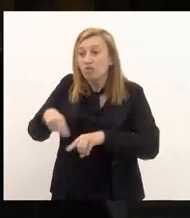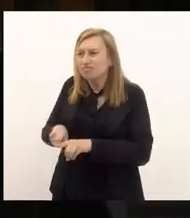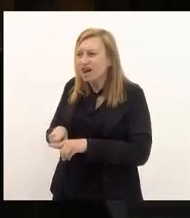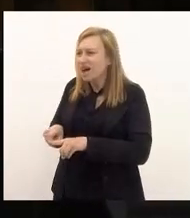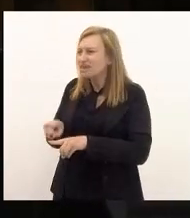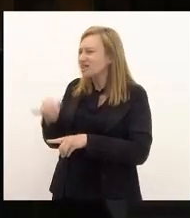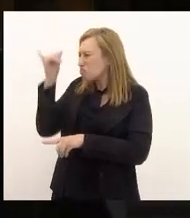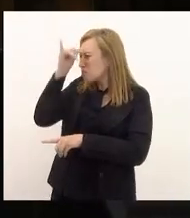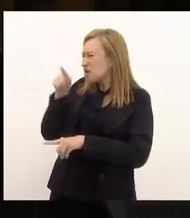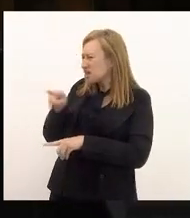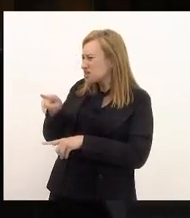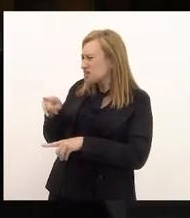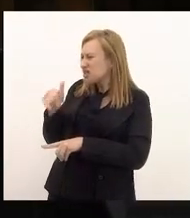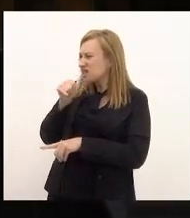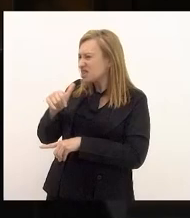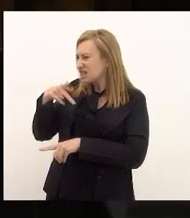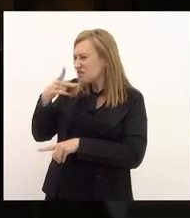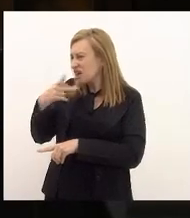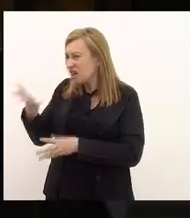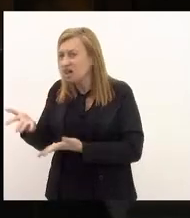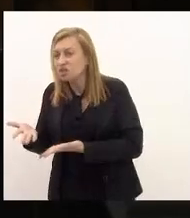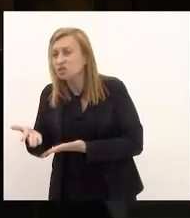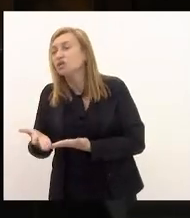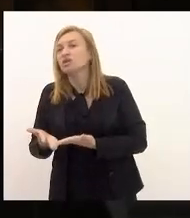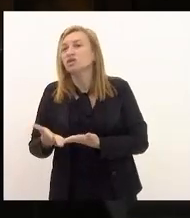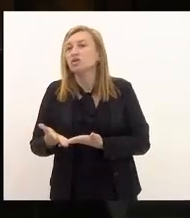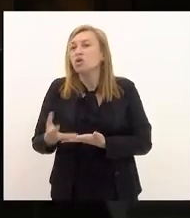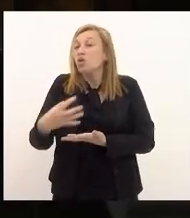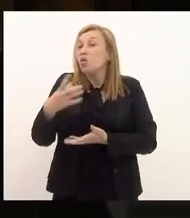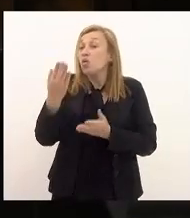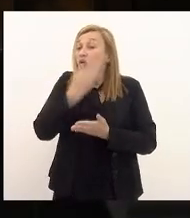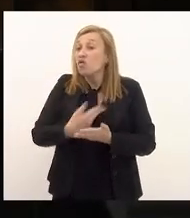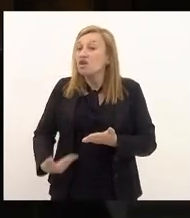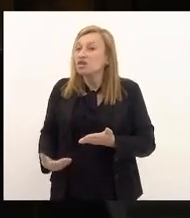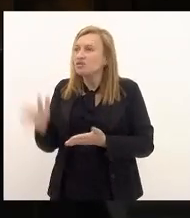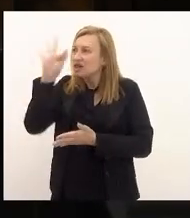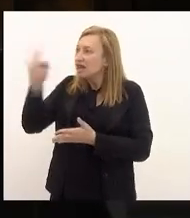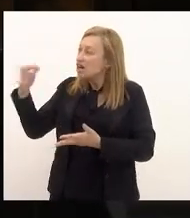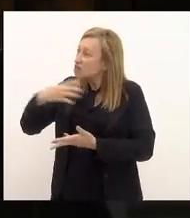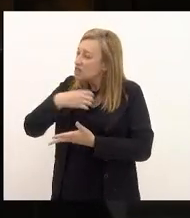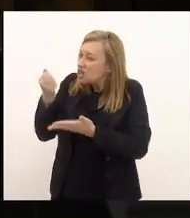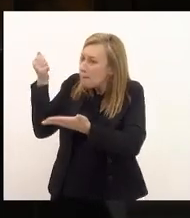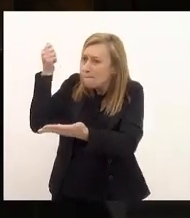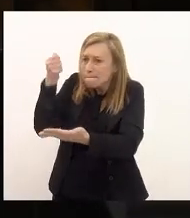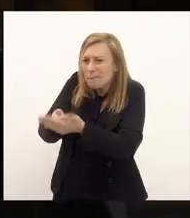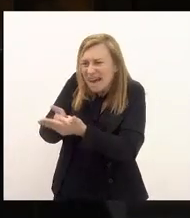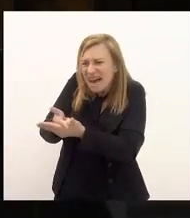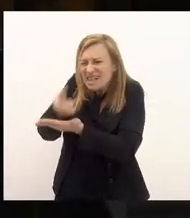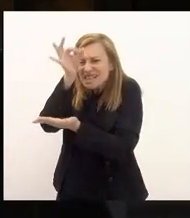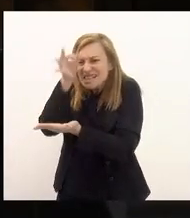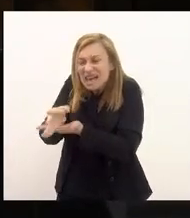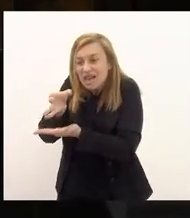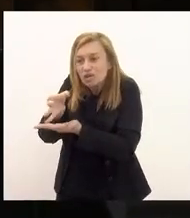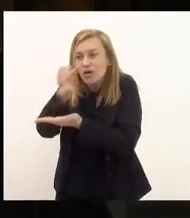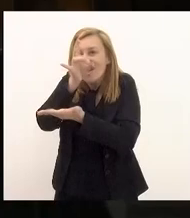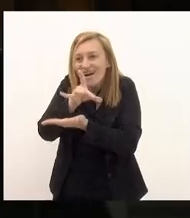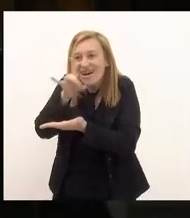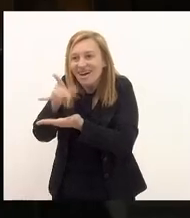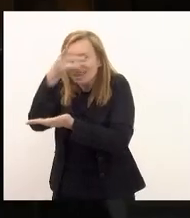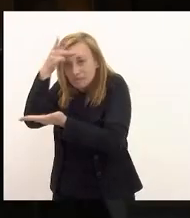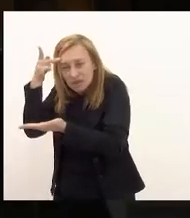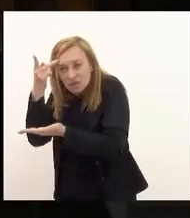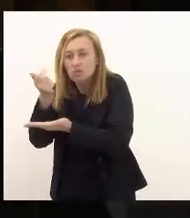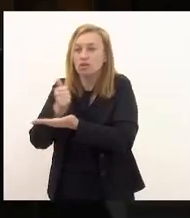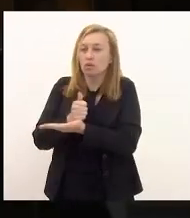que a senhora está dizendo o governo federal vai no sentido de pagar pontualmente as pessoas a maioria das